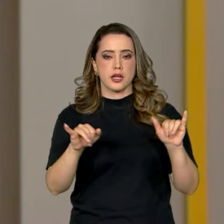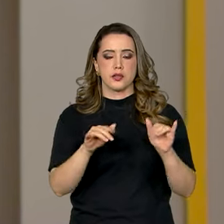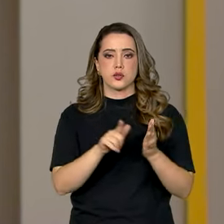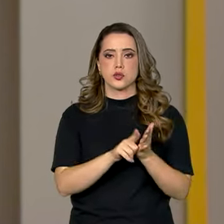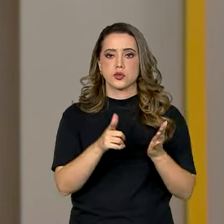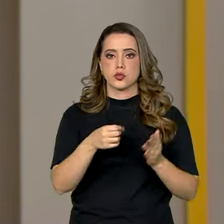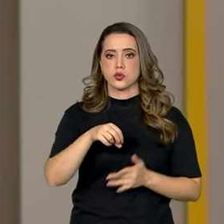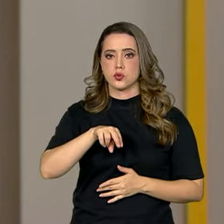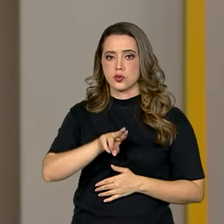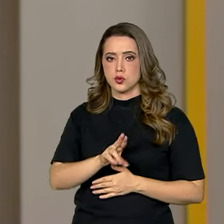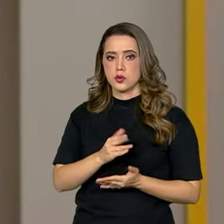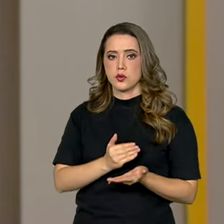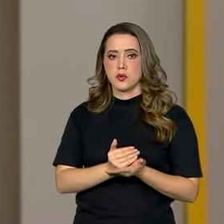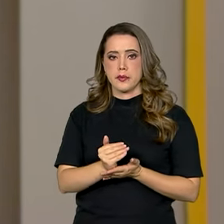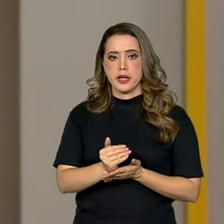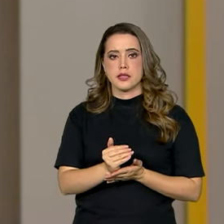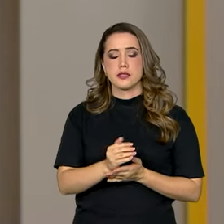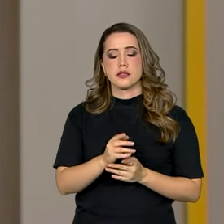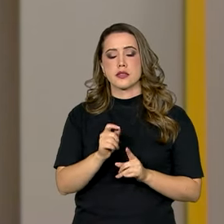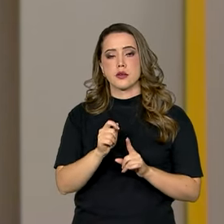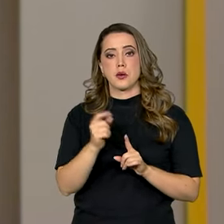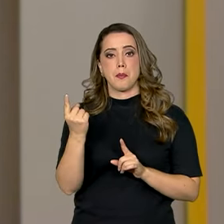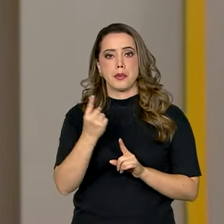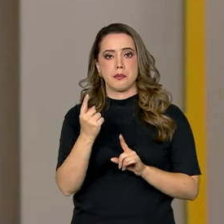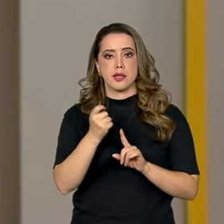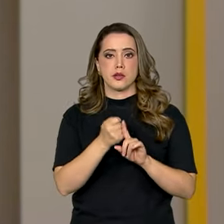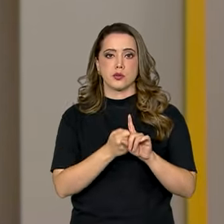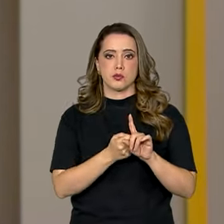Oficial da União e começa a valer a partir de 1º de dezembro. Obrigado. Obrigado.